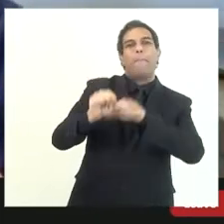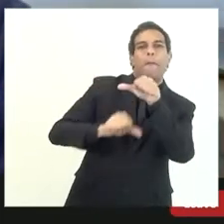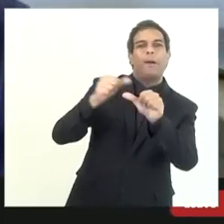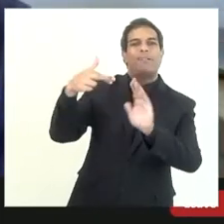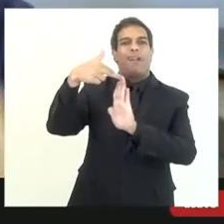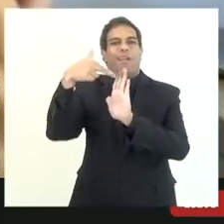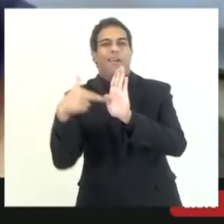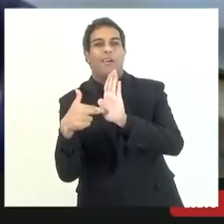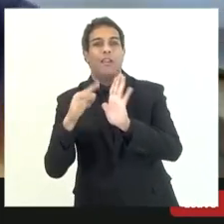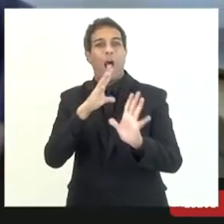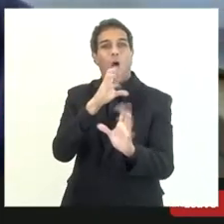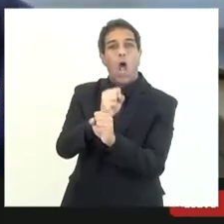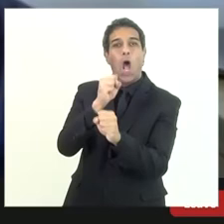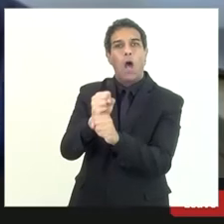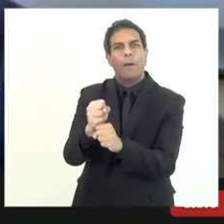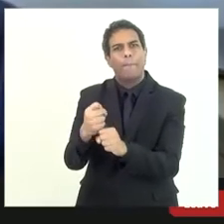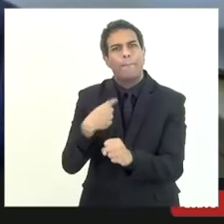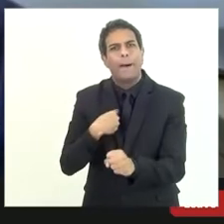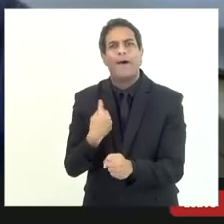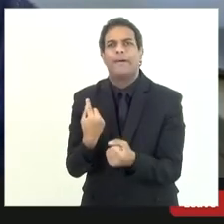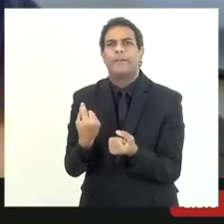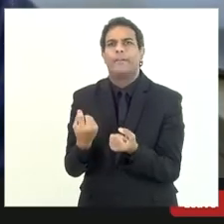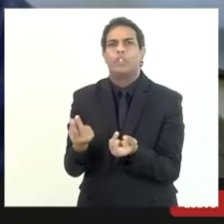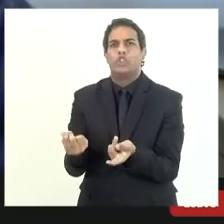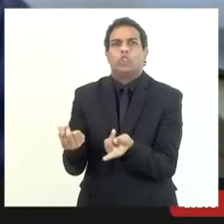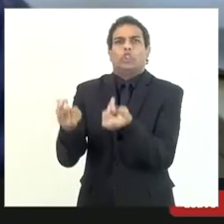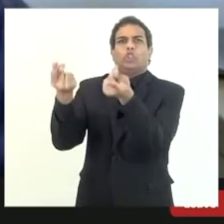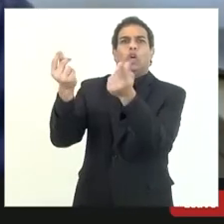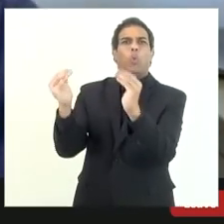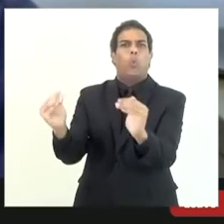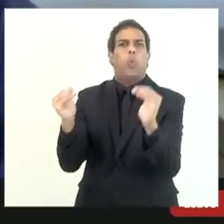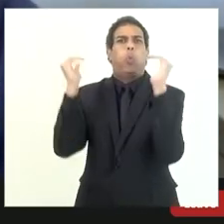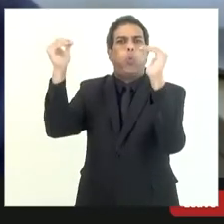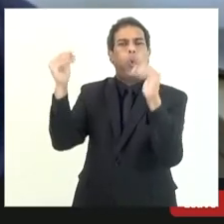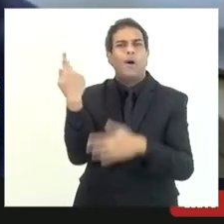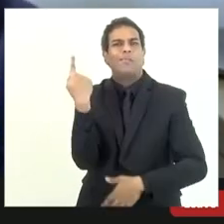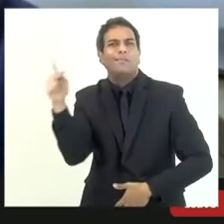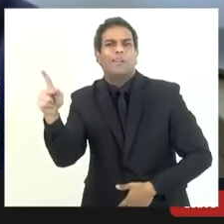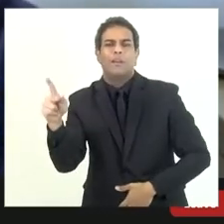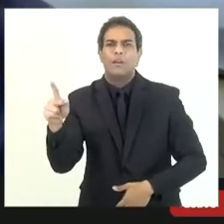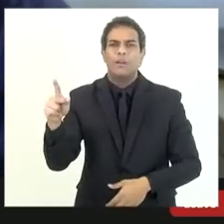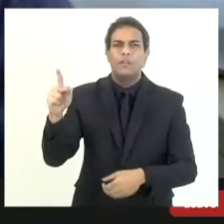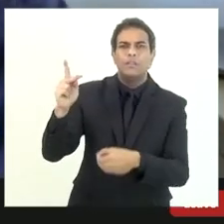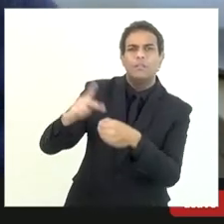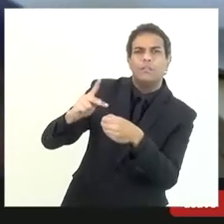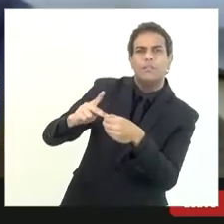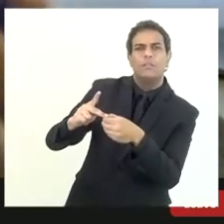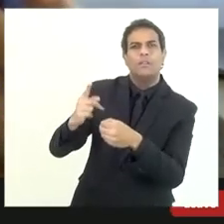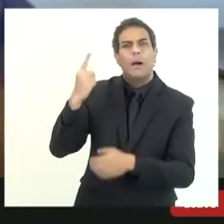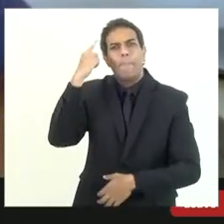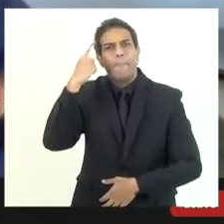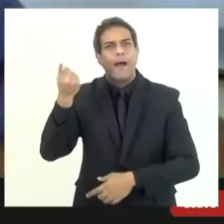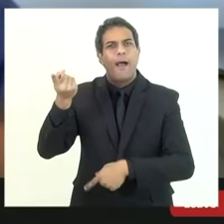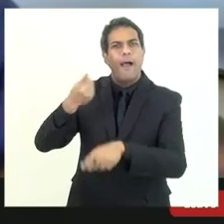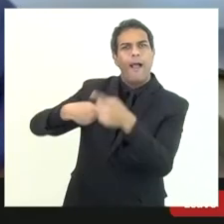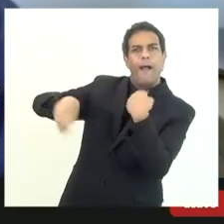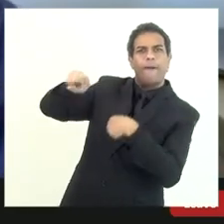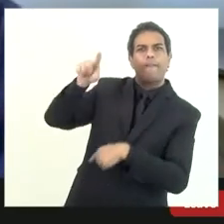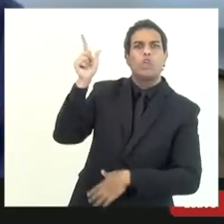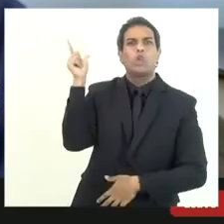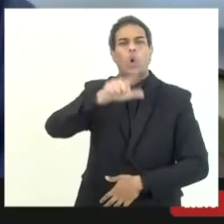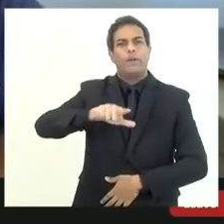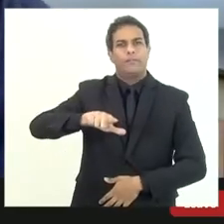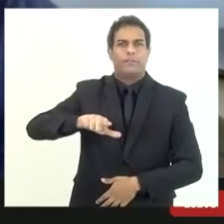mas é um volume expressivo e seria necessário a gente tentar recuperar um pedaço disso